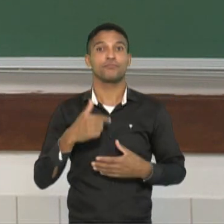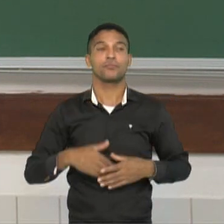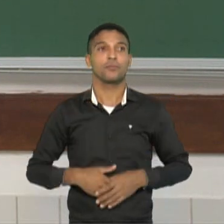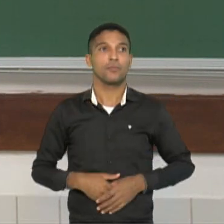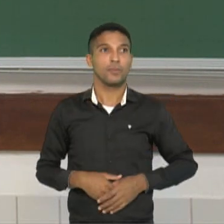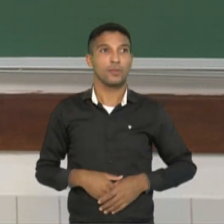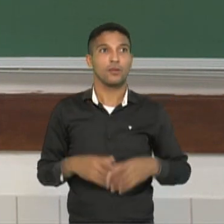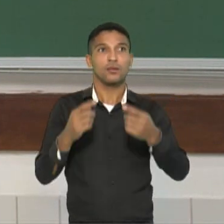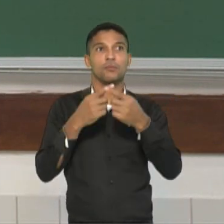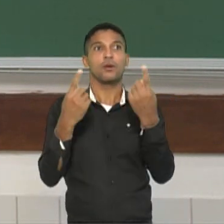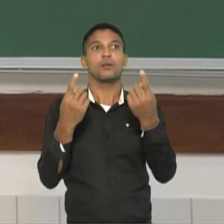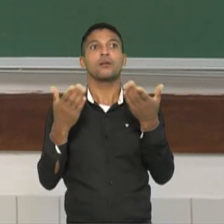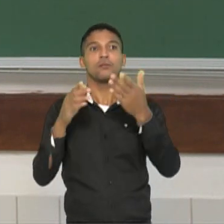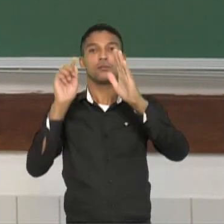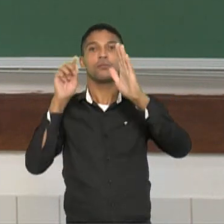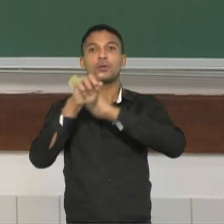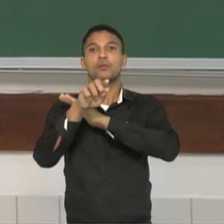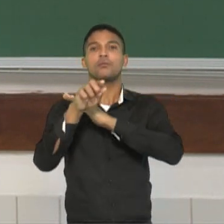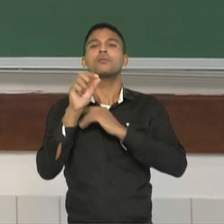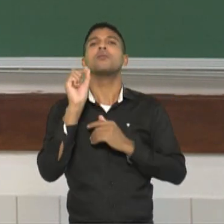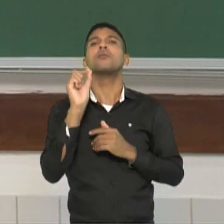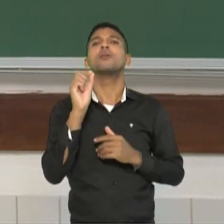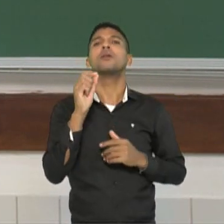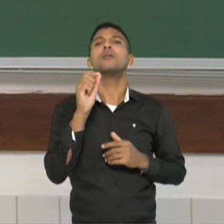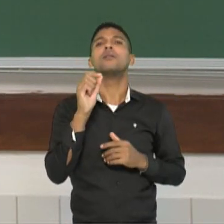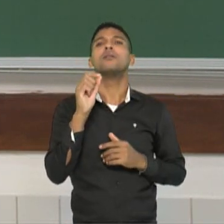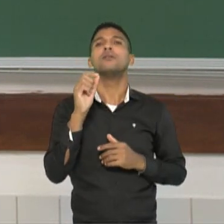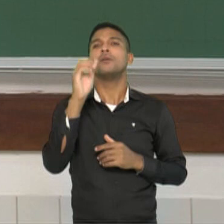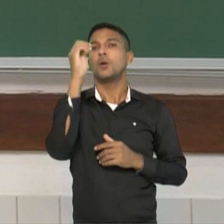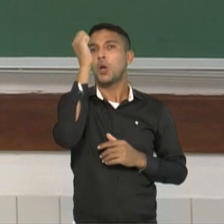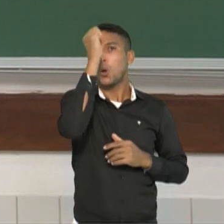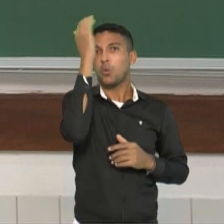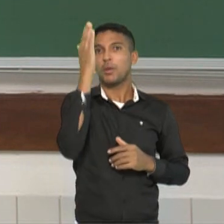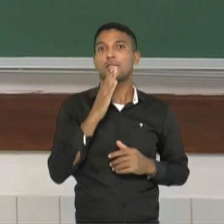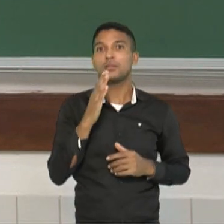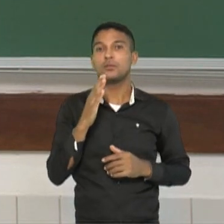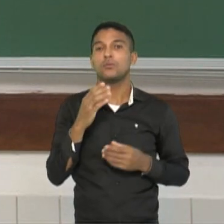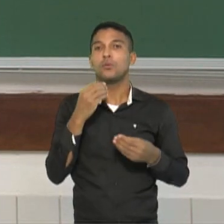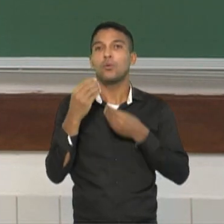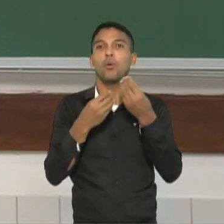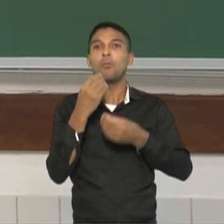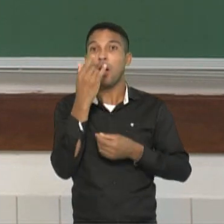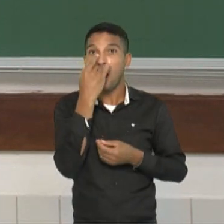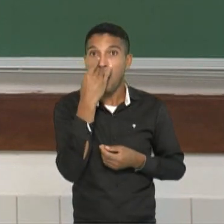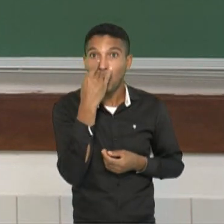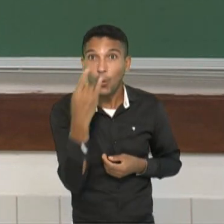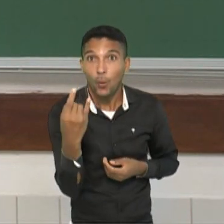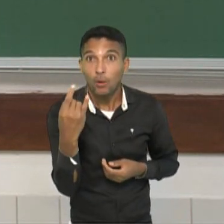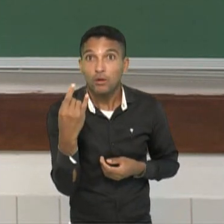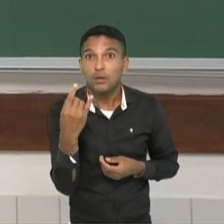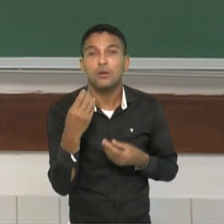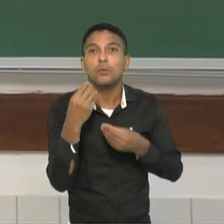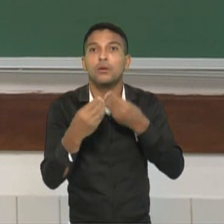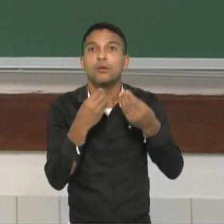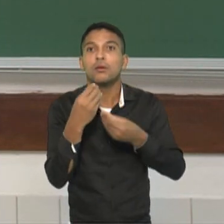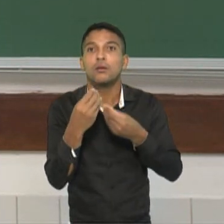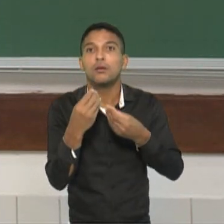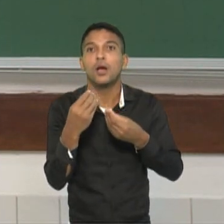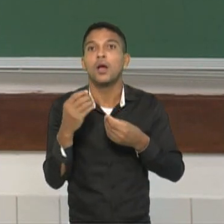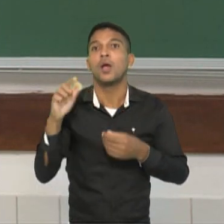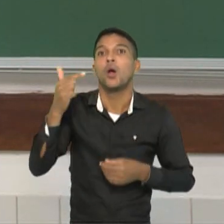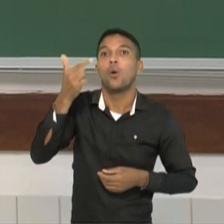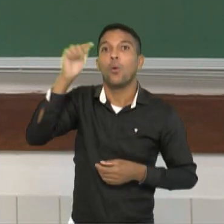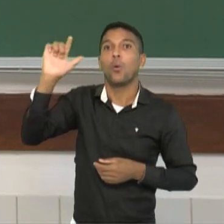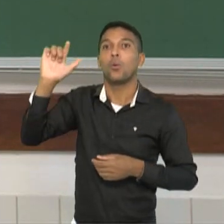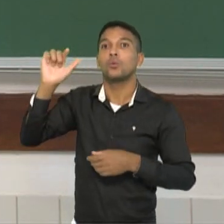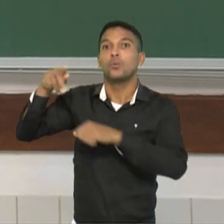que seria do Brasil atrativo para que as indústrias de outros países